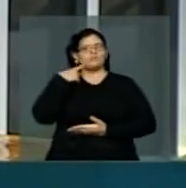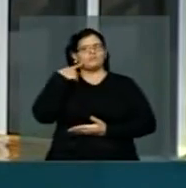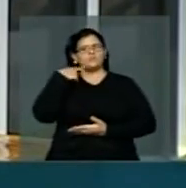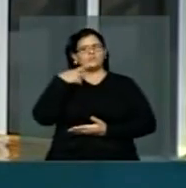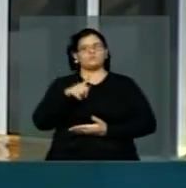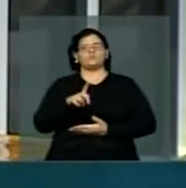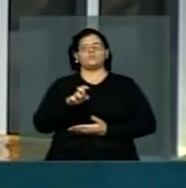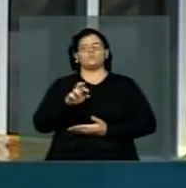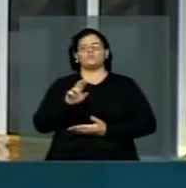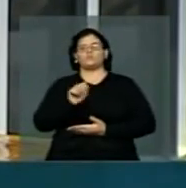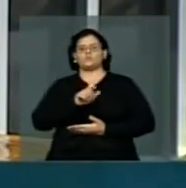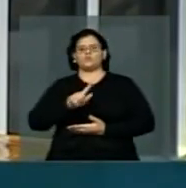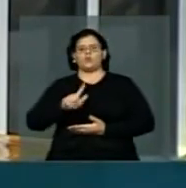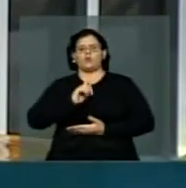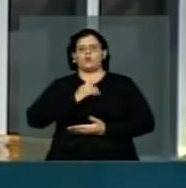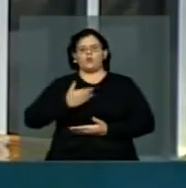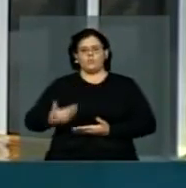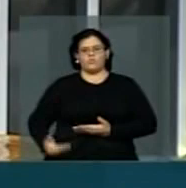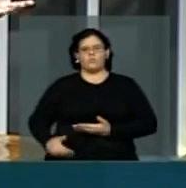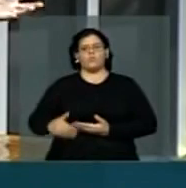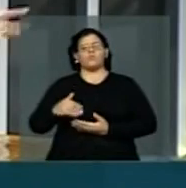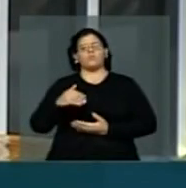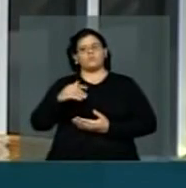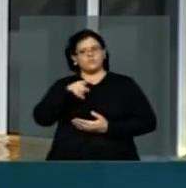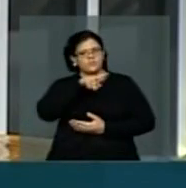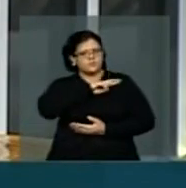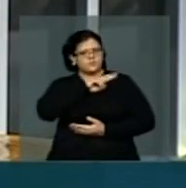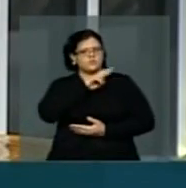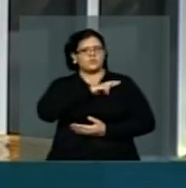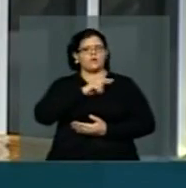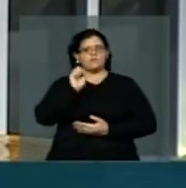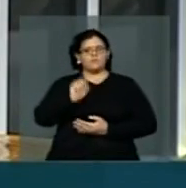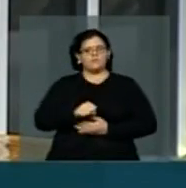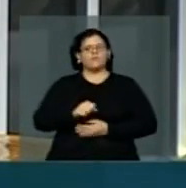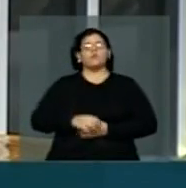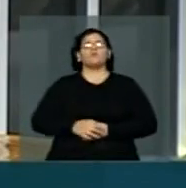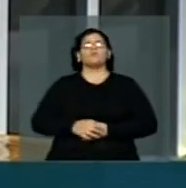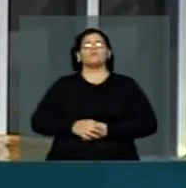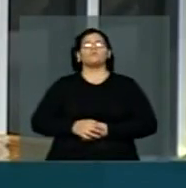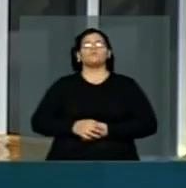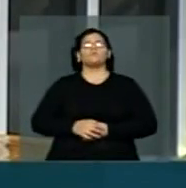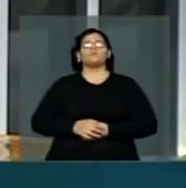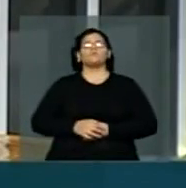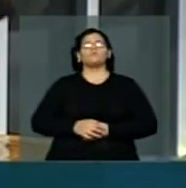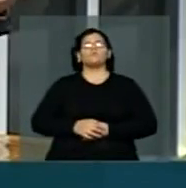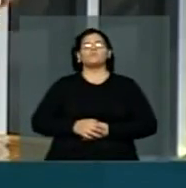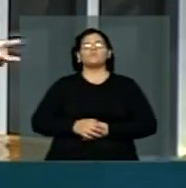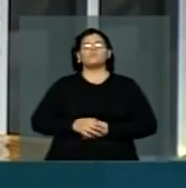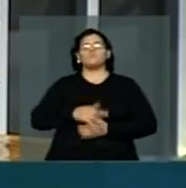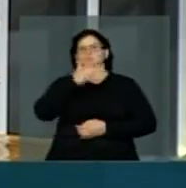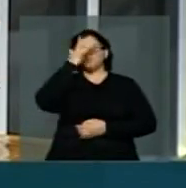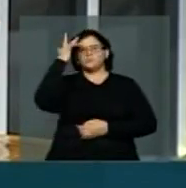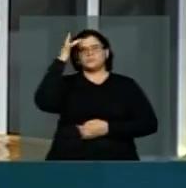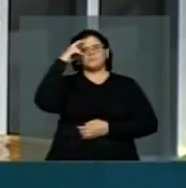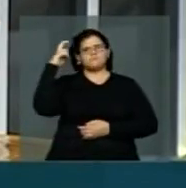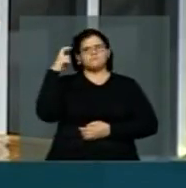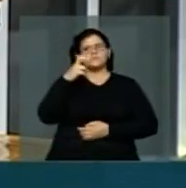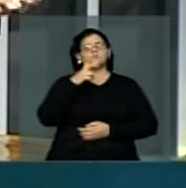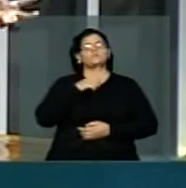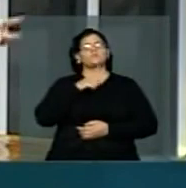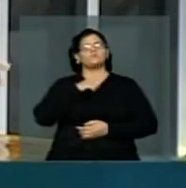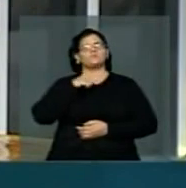diligente como é responsável como é com tanta sede e moralidade